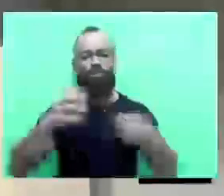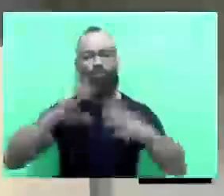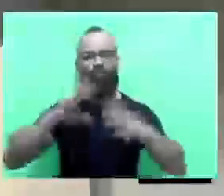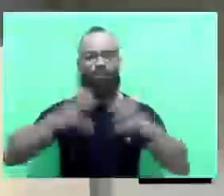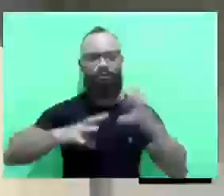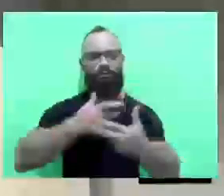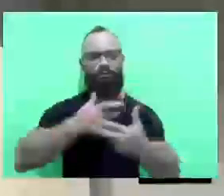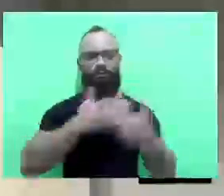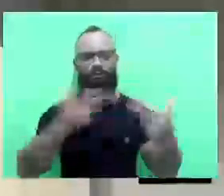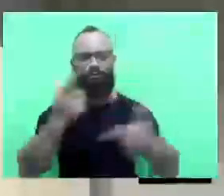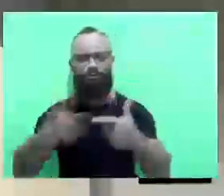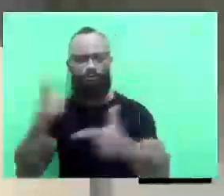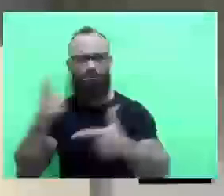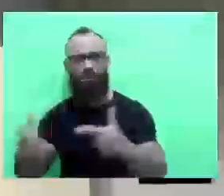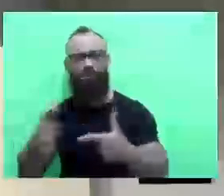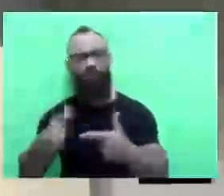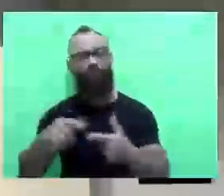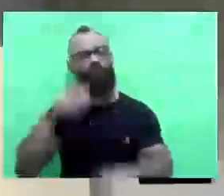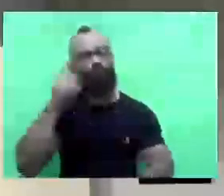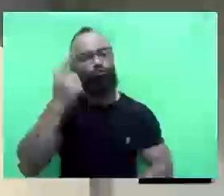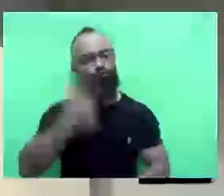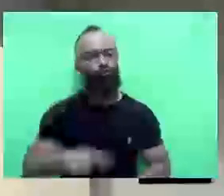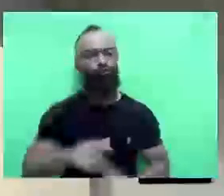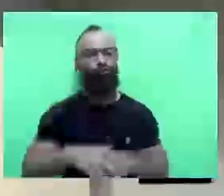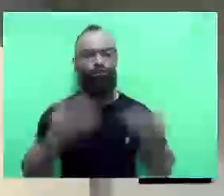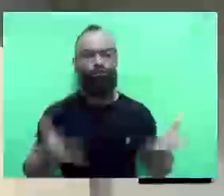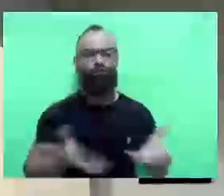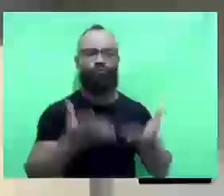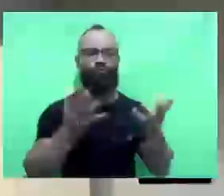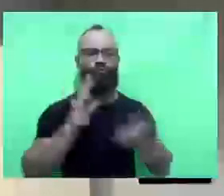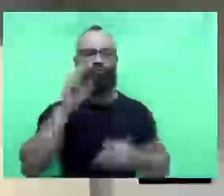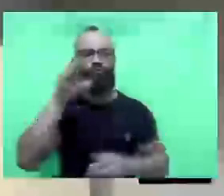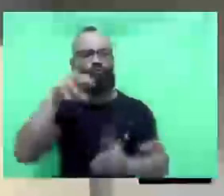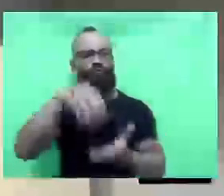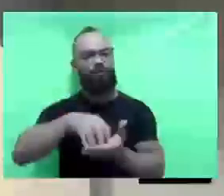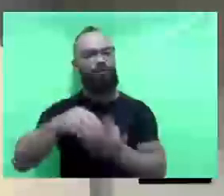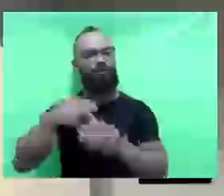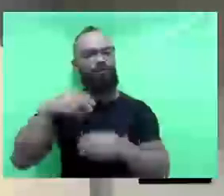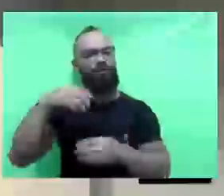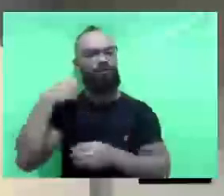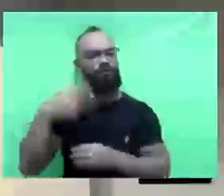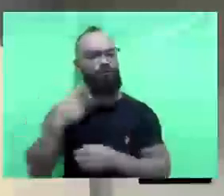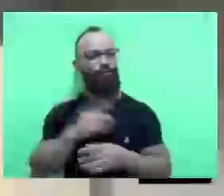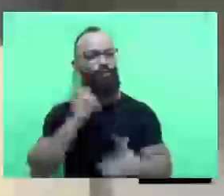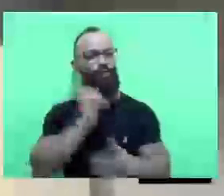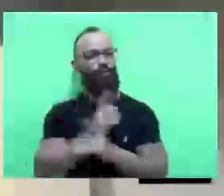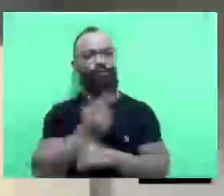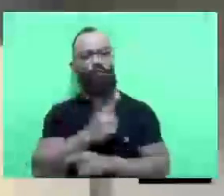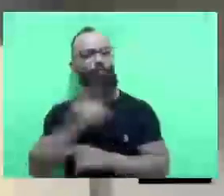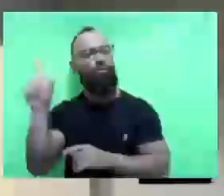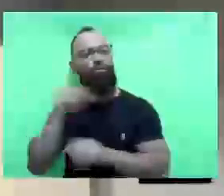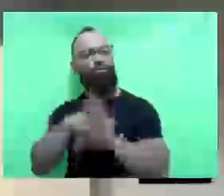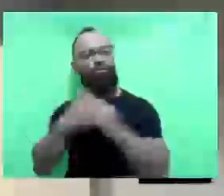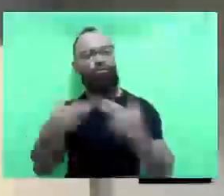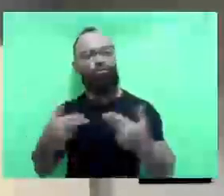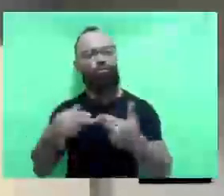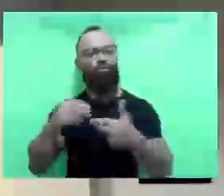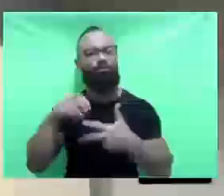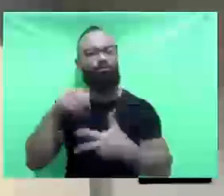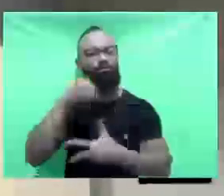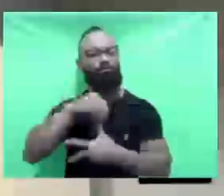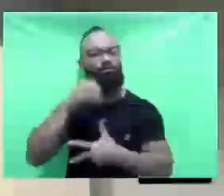e, mais uma vez, eu enfatizo e peço a essa Casa Legislativa que a gente possa encontrar uma alternativa junto ao Poder Executivo.